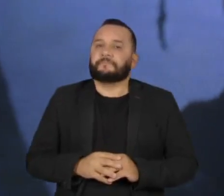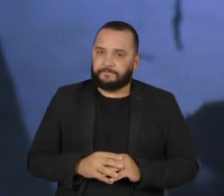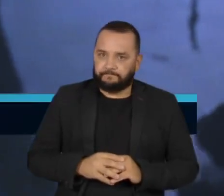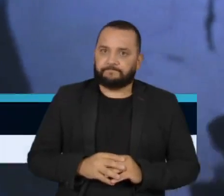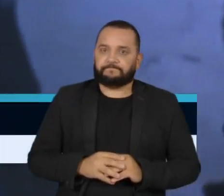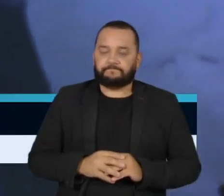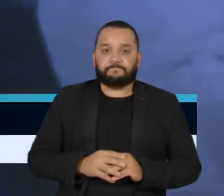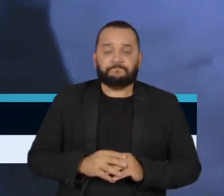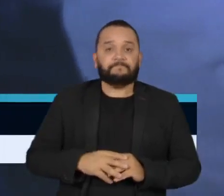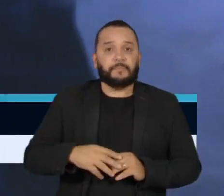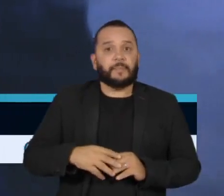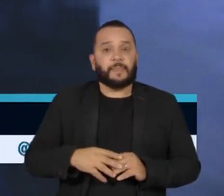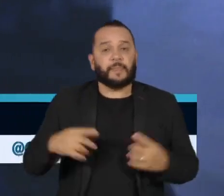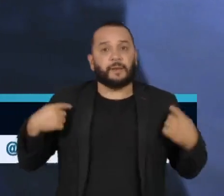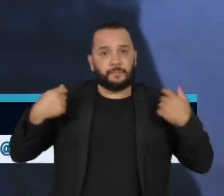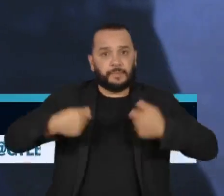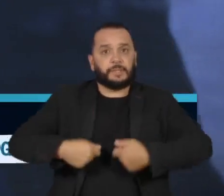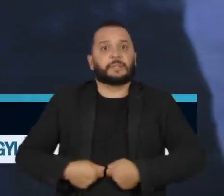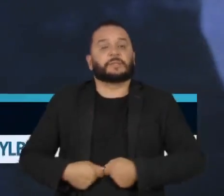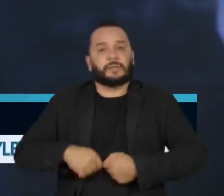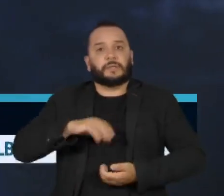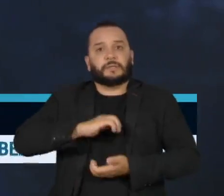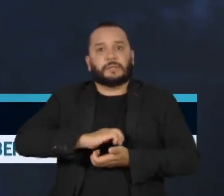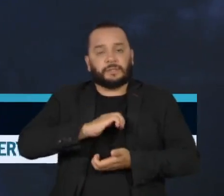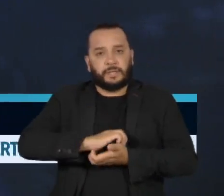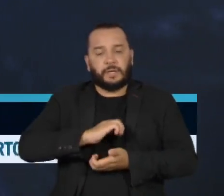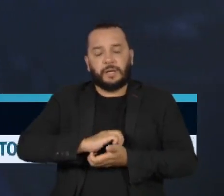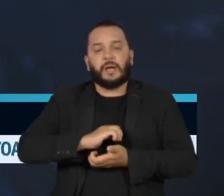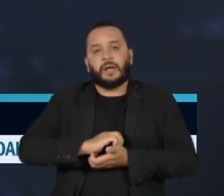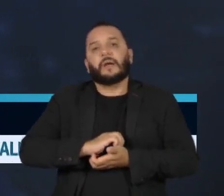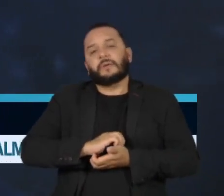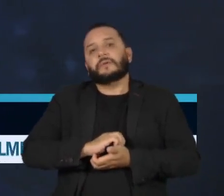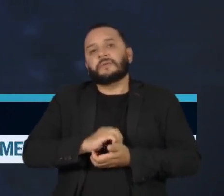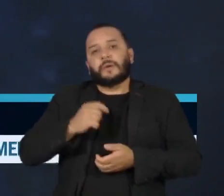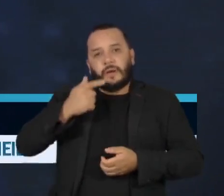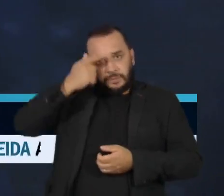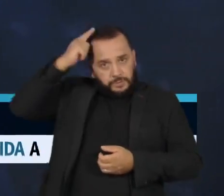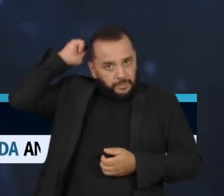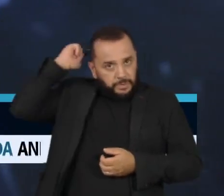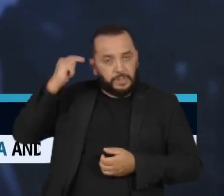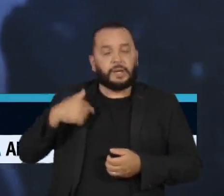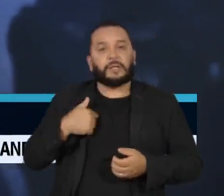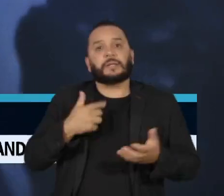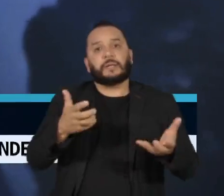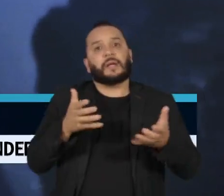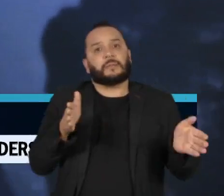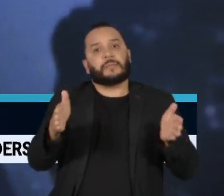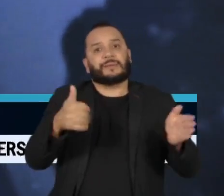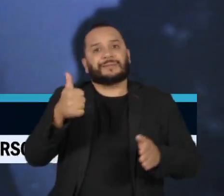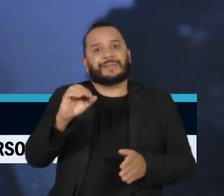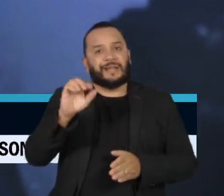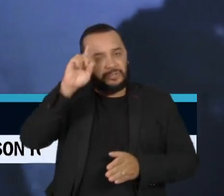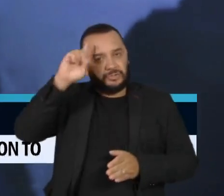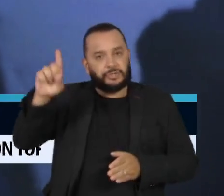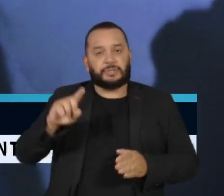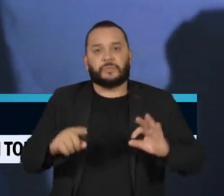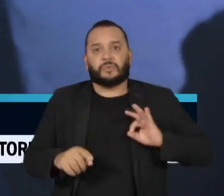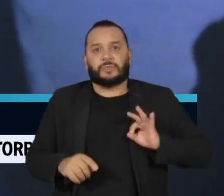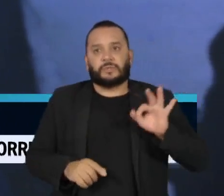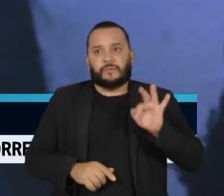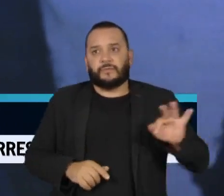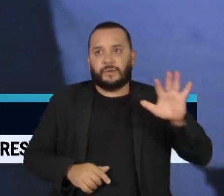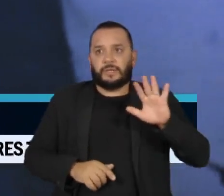O ministro do Supremo Tribunal Federal, Alexandre de Moraes, deu um prazo de 10 dias para que a Polícia Federal apresente um relatório